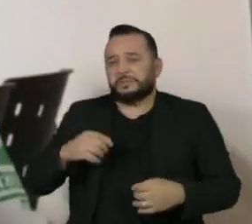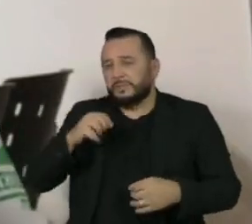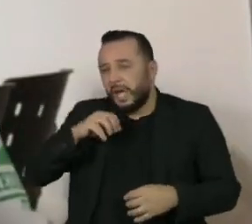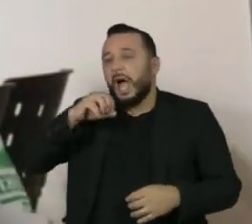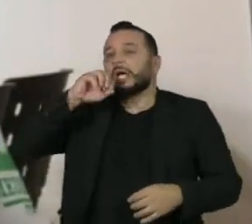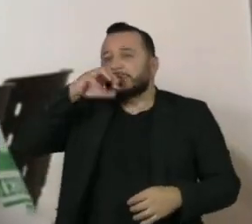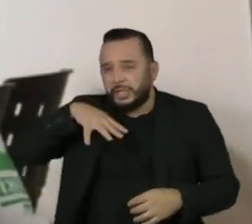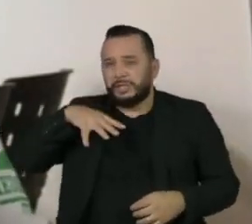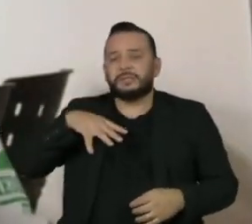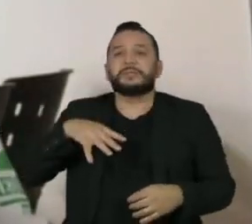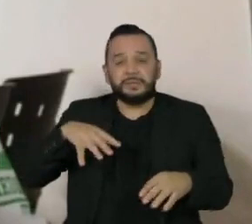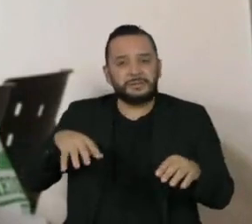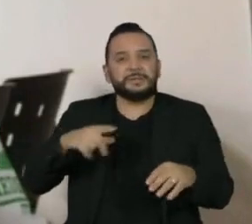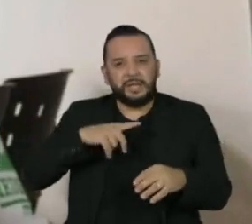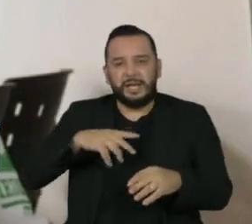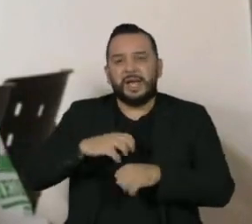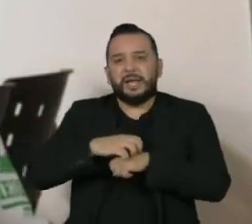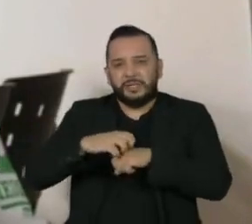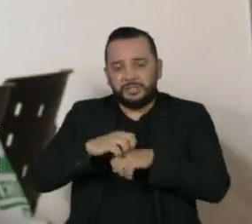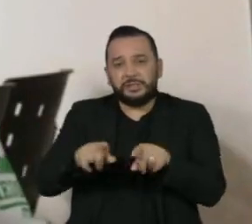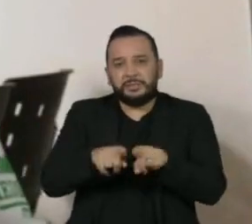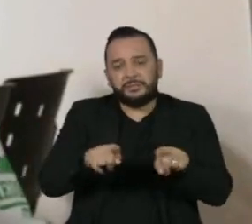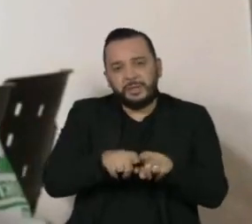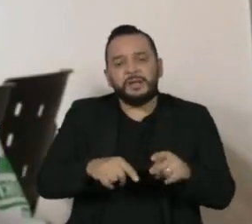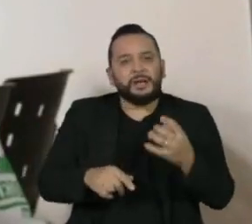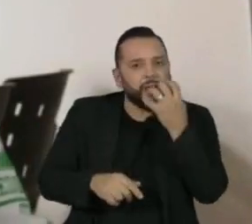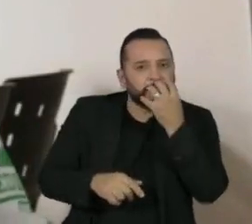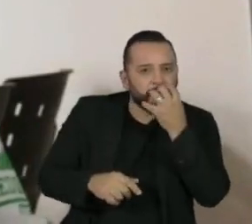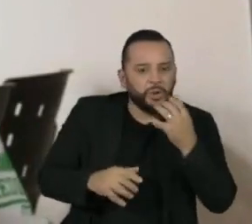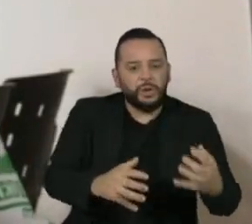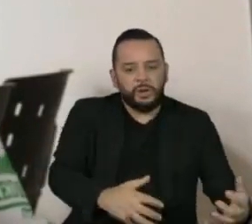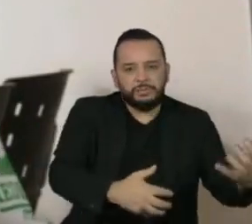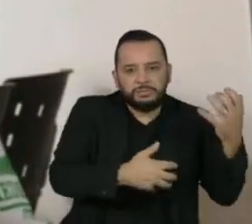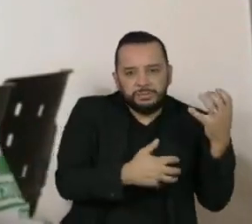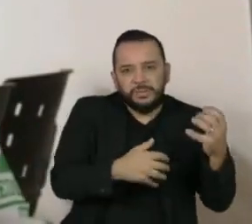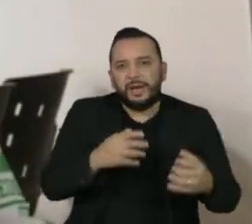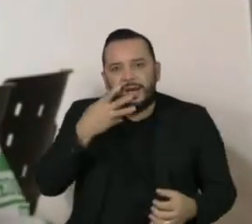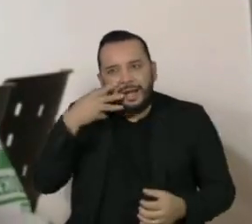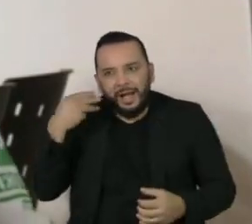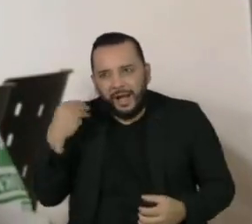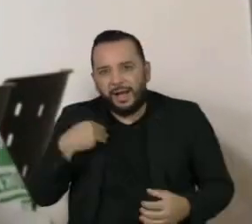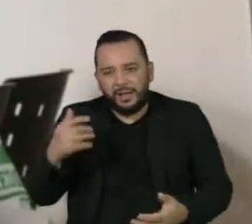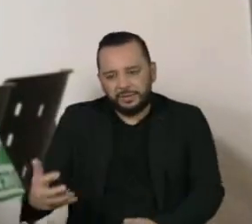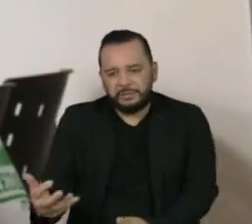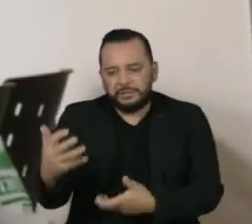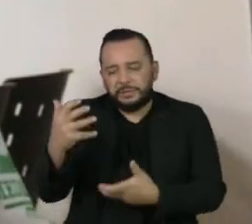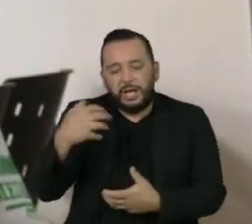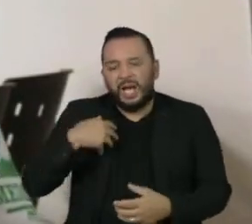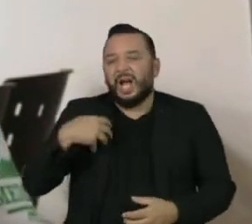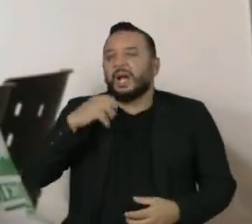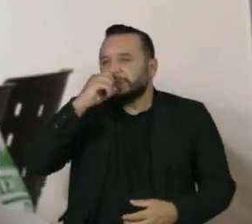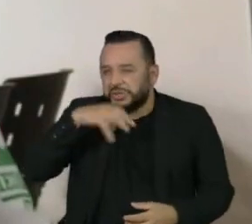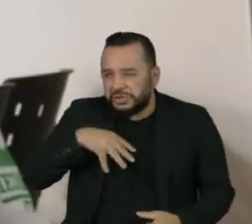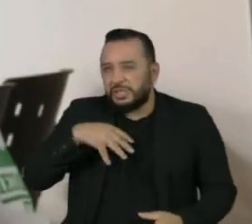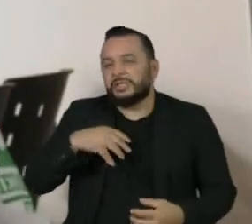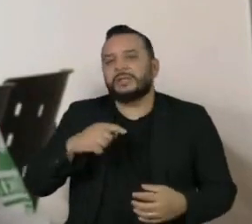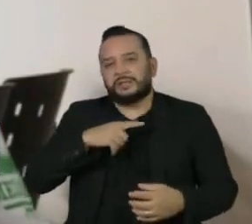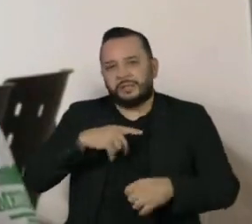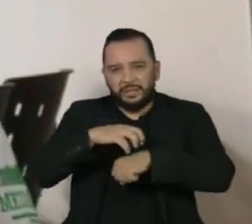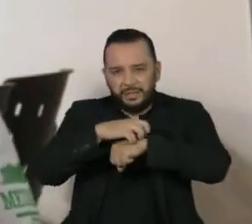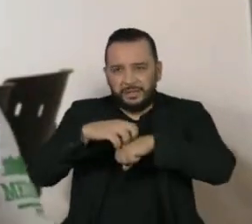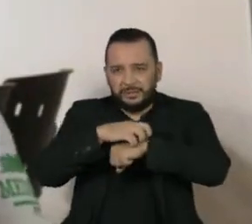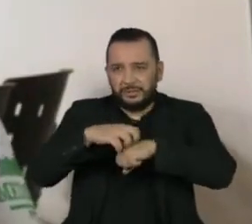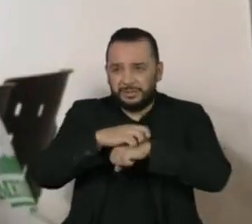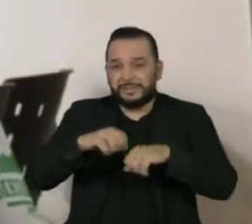e outros também, alérgicos de animais que ficam dentro de casa, né, os são de gatos e cachorros. E